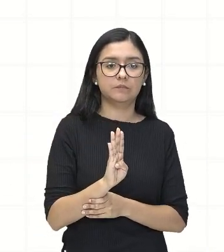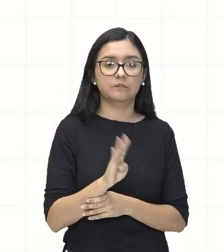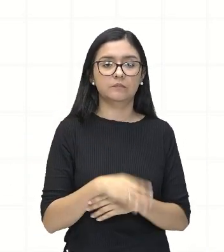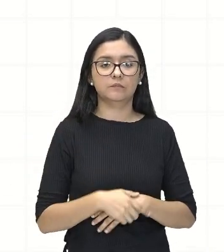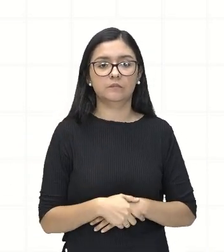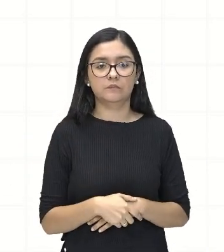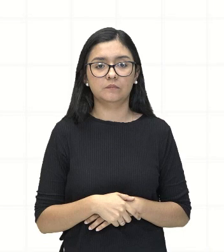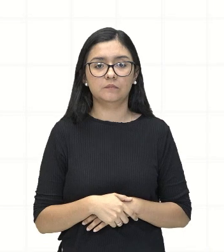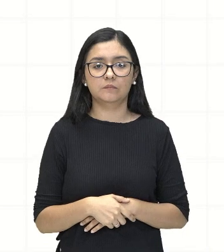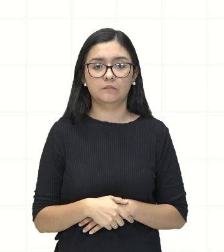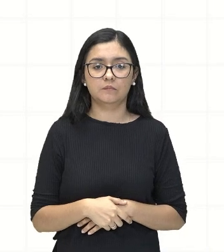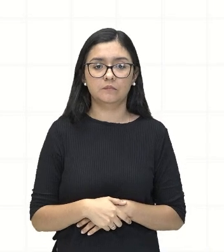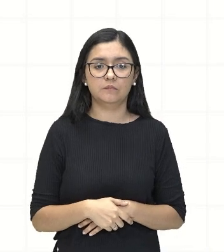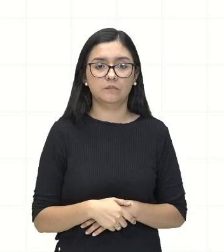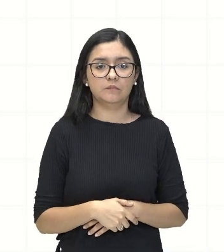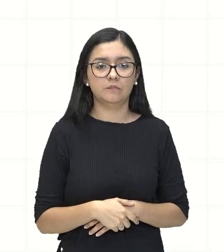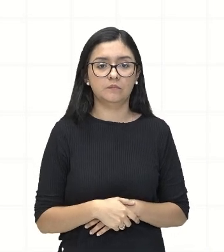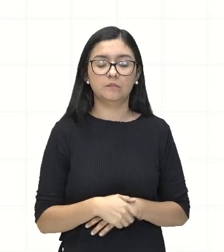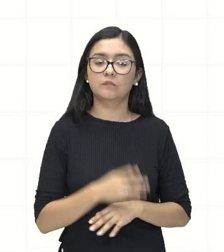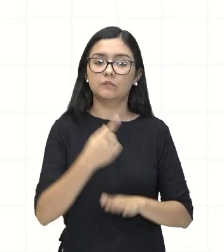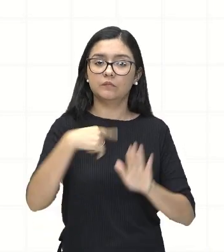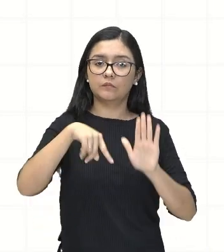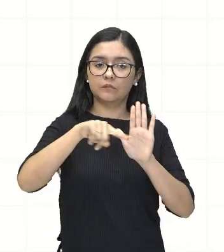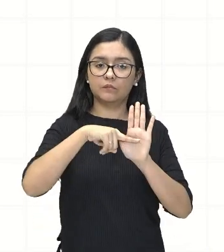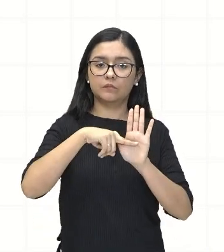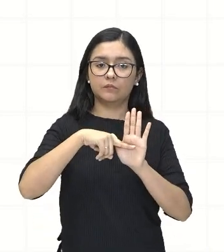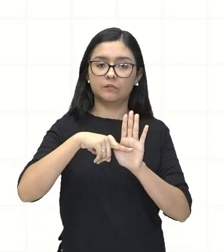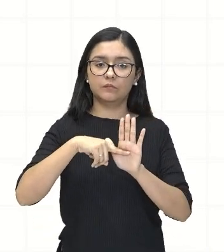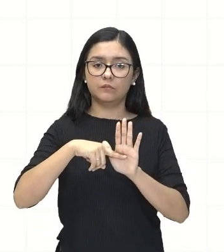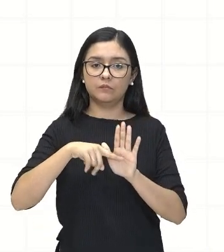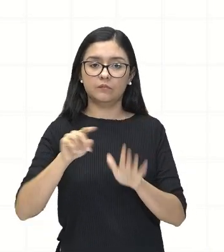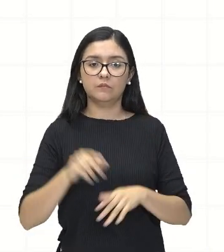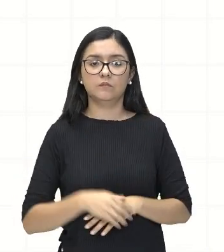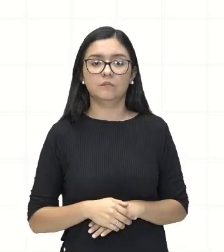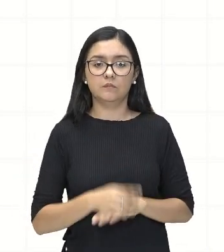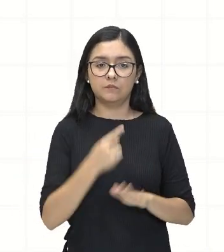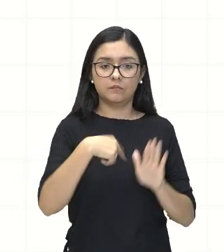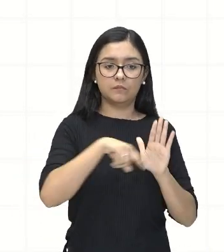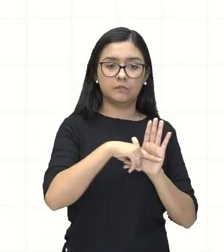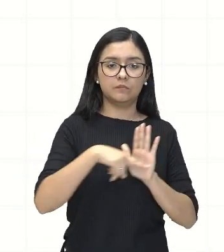é como se nós tivéssemos subtraído B desse lado e B desse lado.